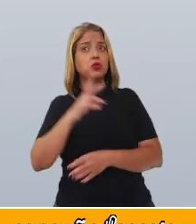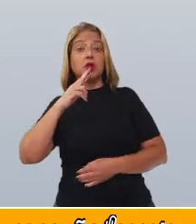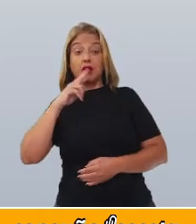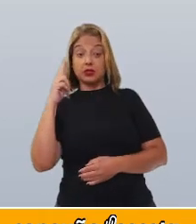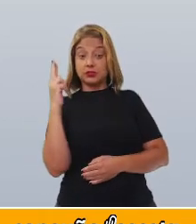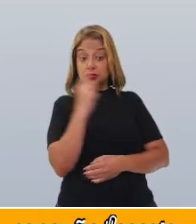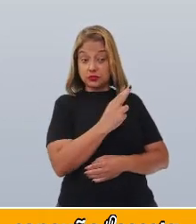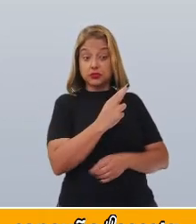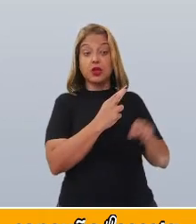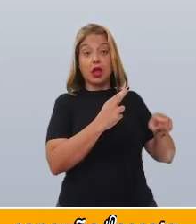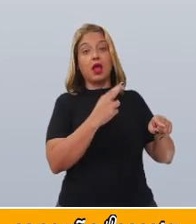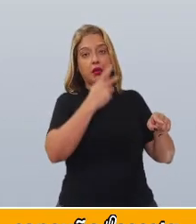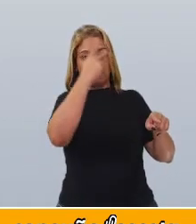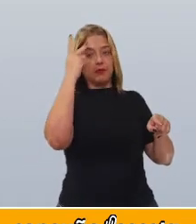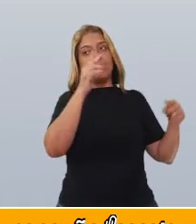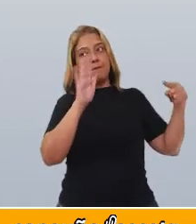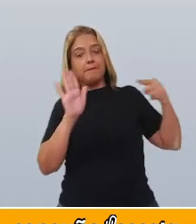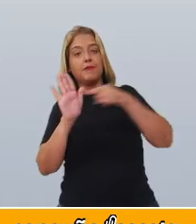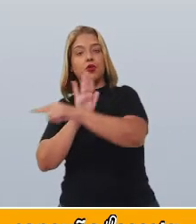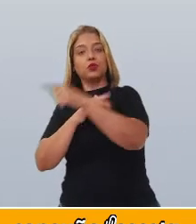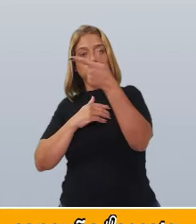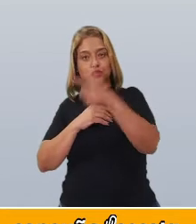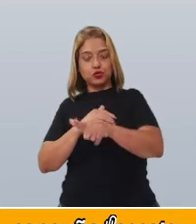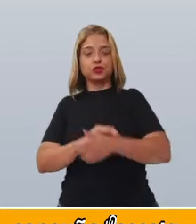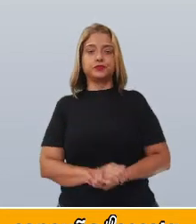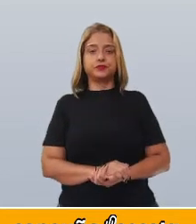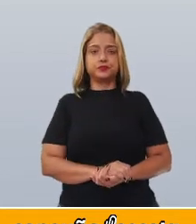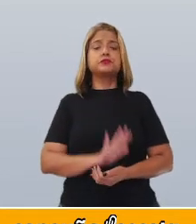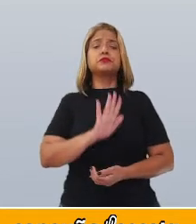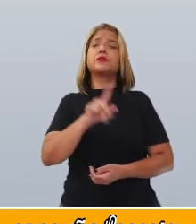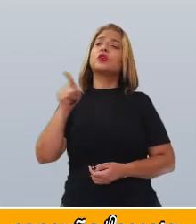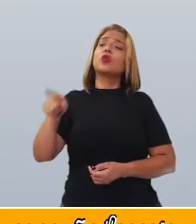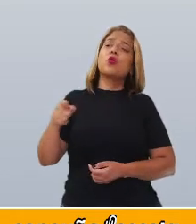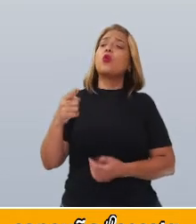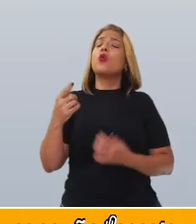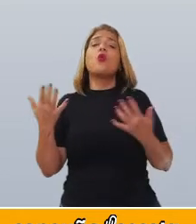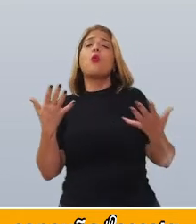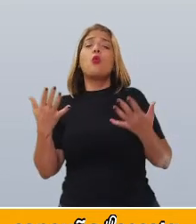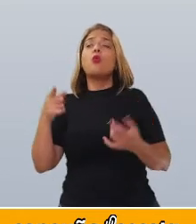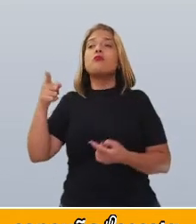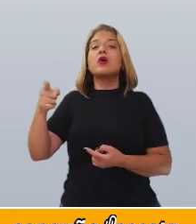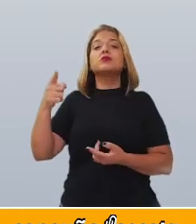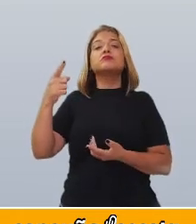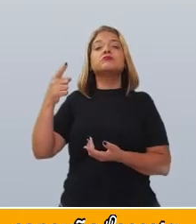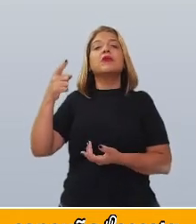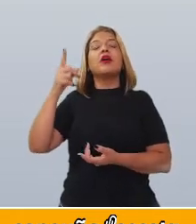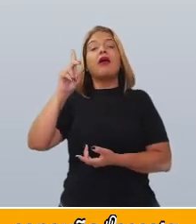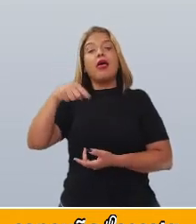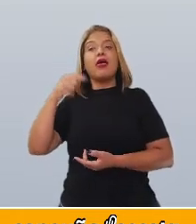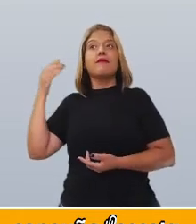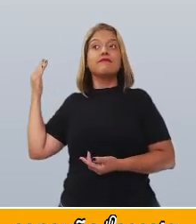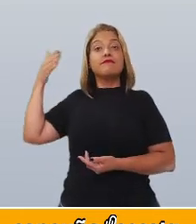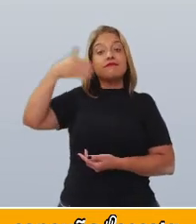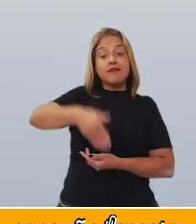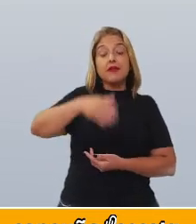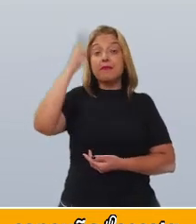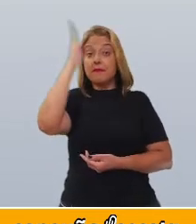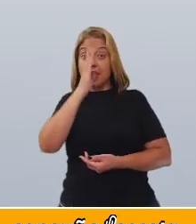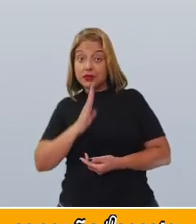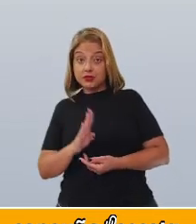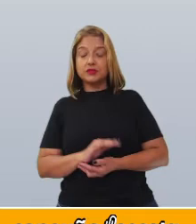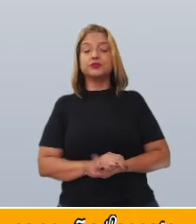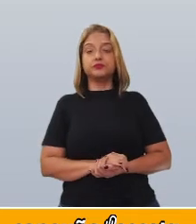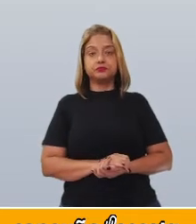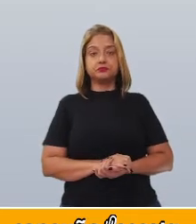faz a nova pergunta. Quando começaram seus contatos com o Brasil? O